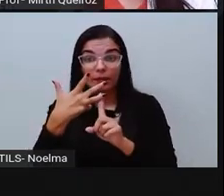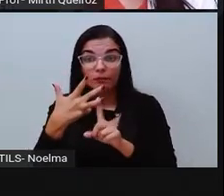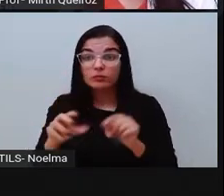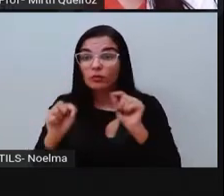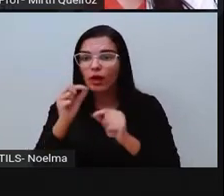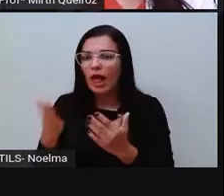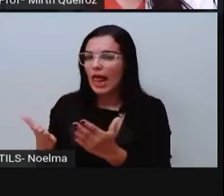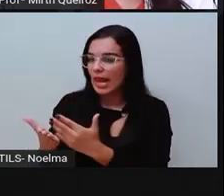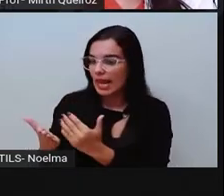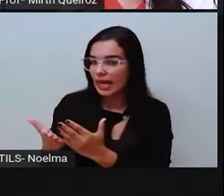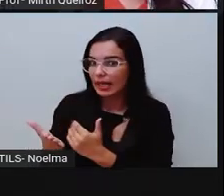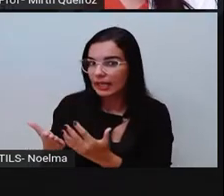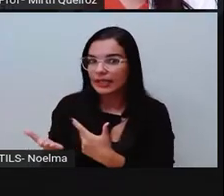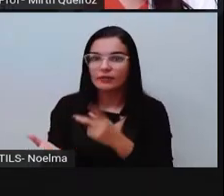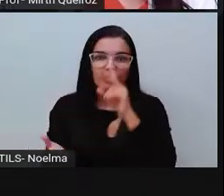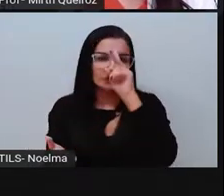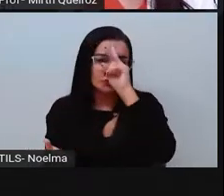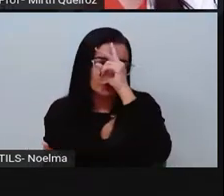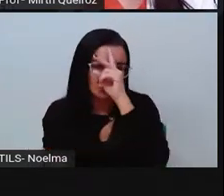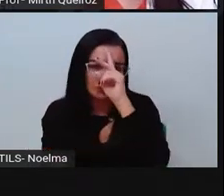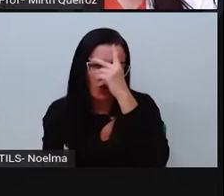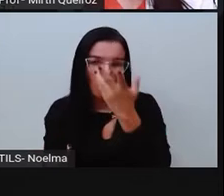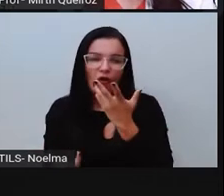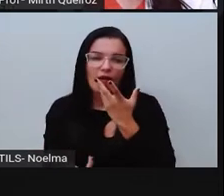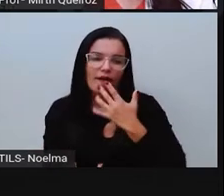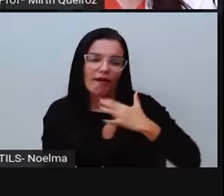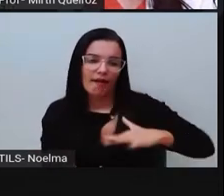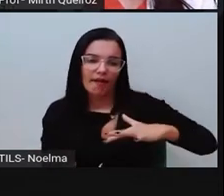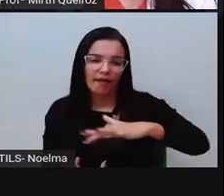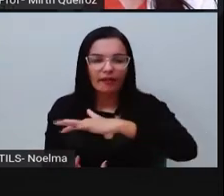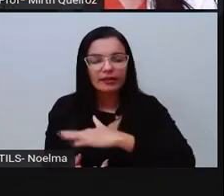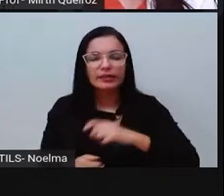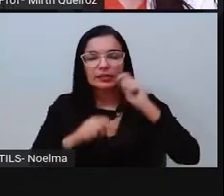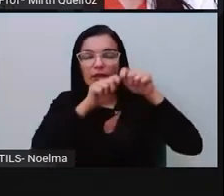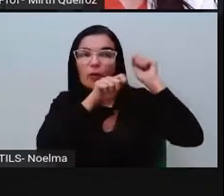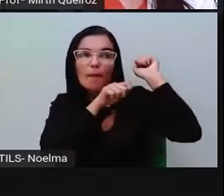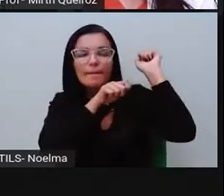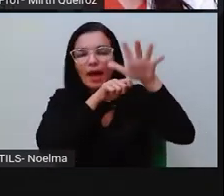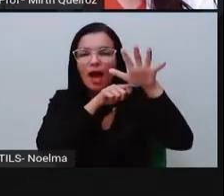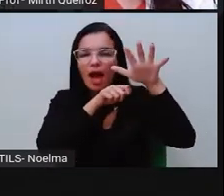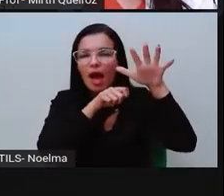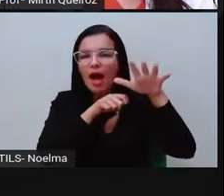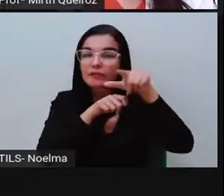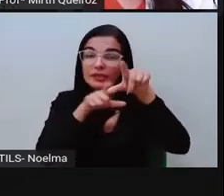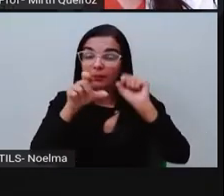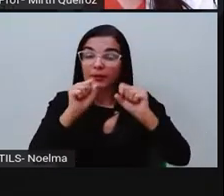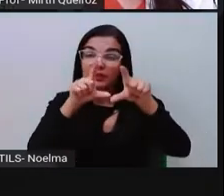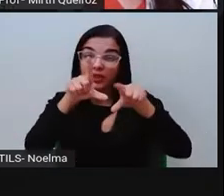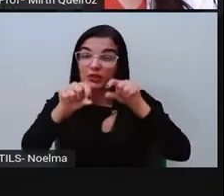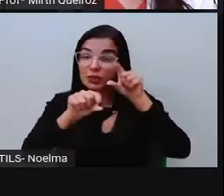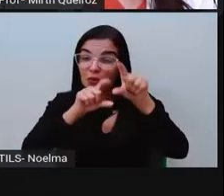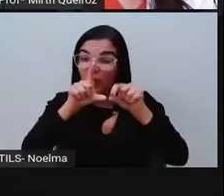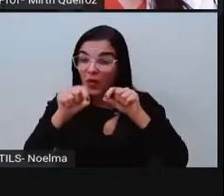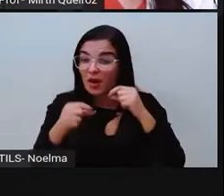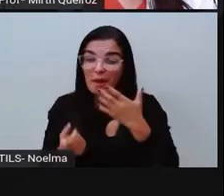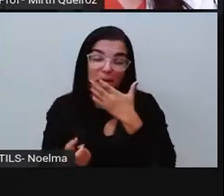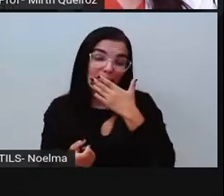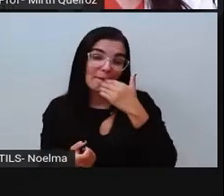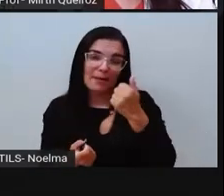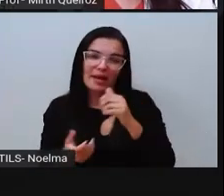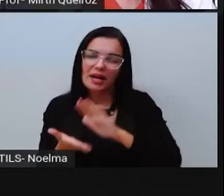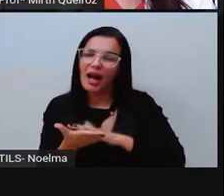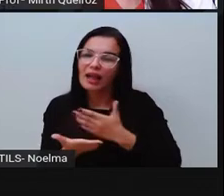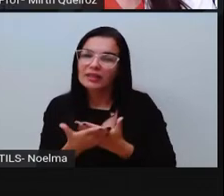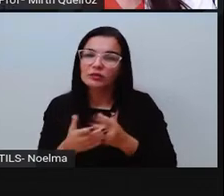contos são uma boa pedida para quem está começando, como eu disse para vocês. escolha bem a tradução e a edição do livro,